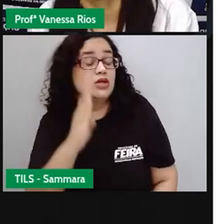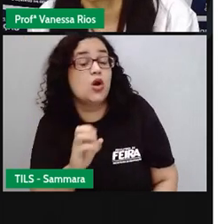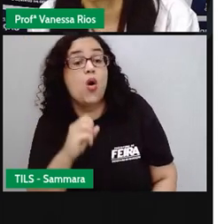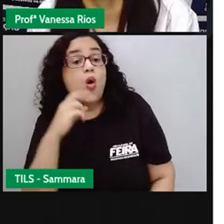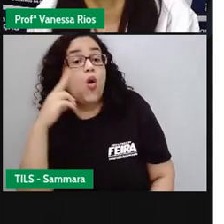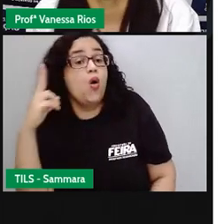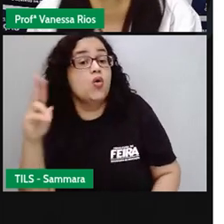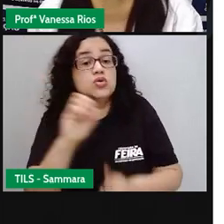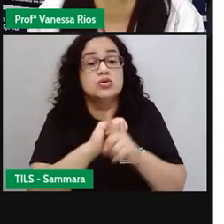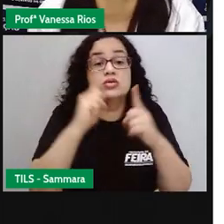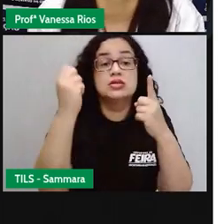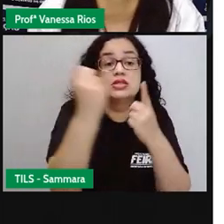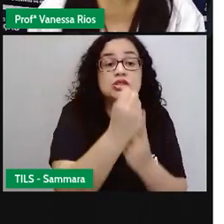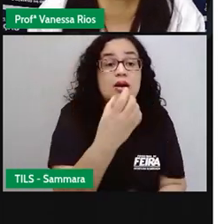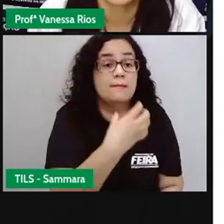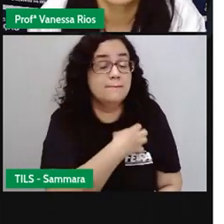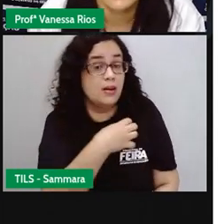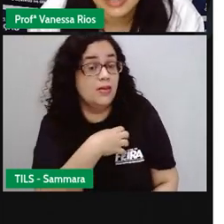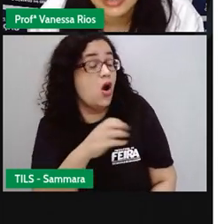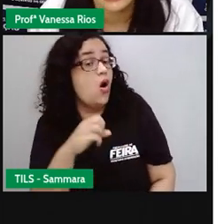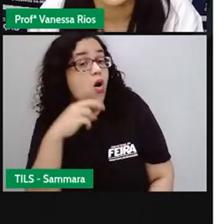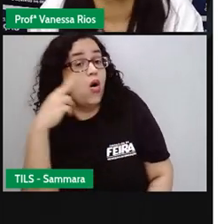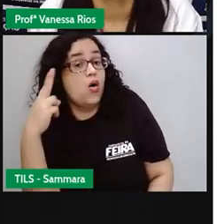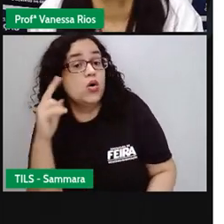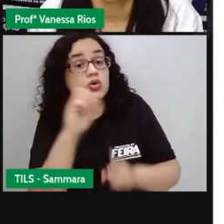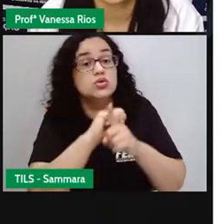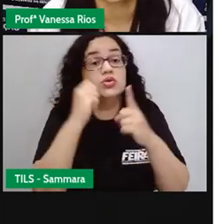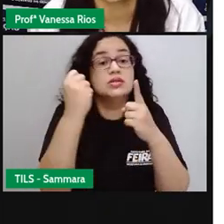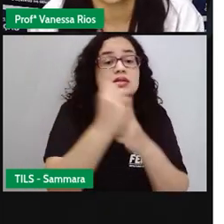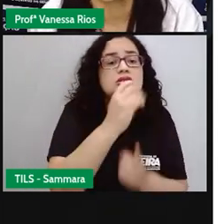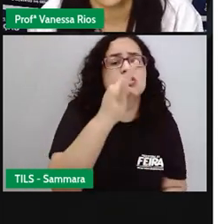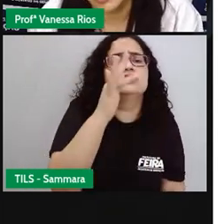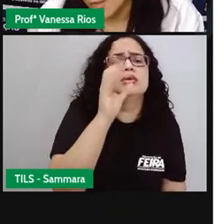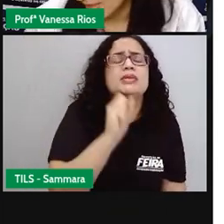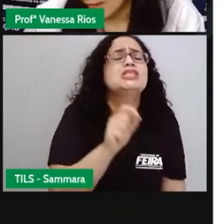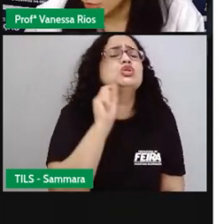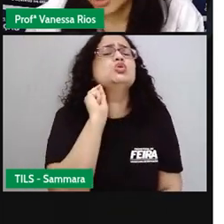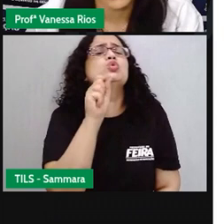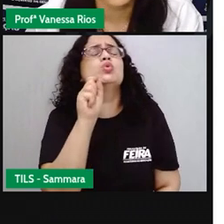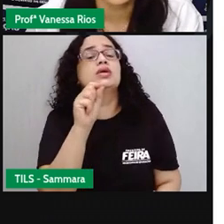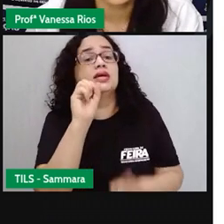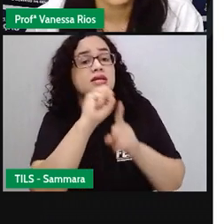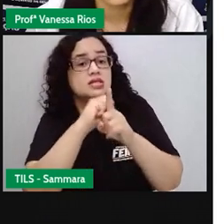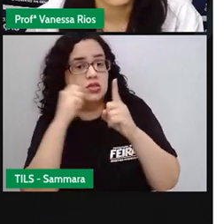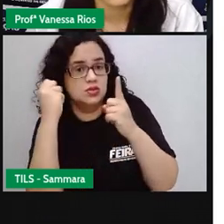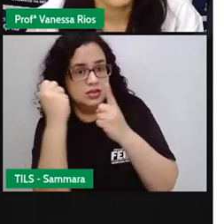baiana, ou com sociedade de Feira de Santana, né? Mas o que é sociedade?